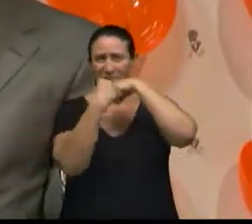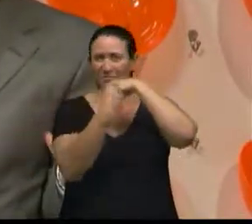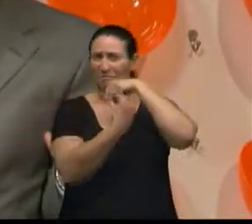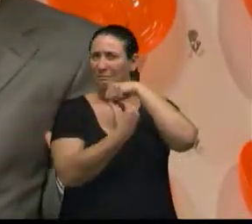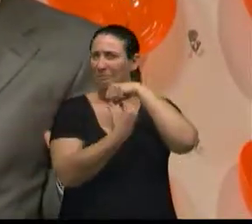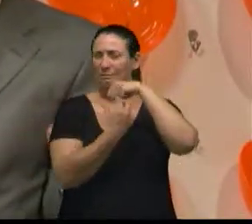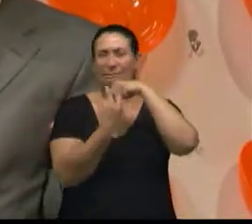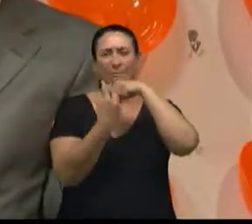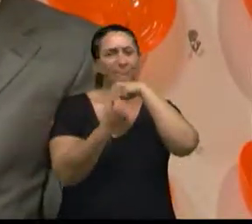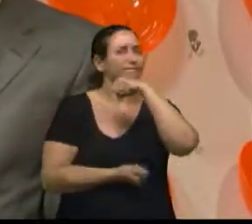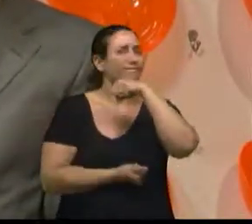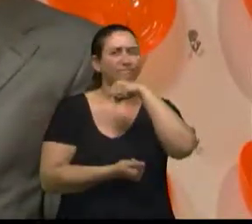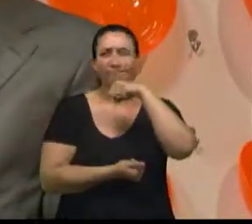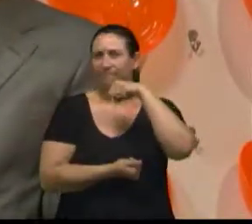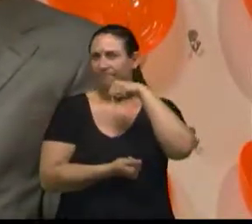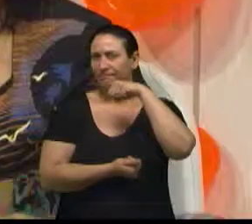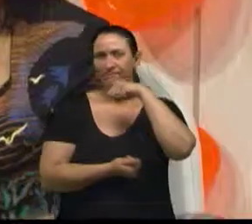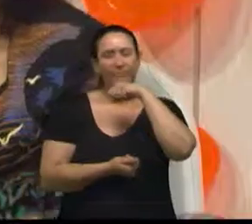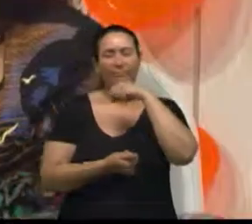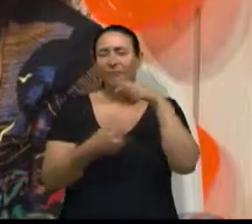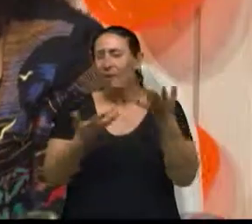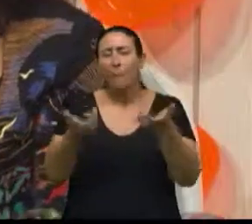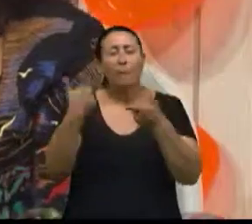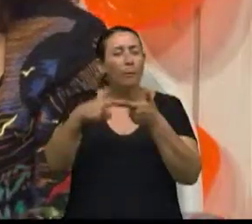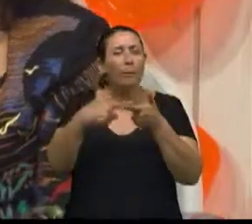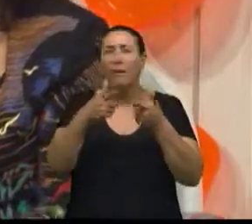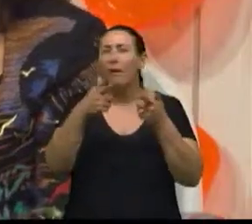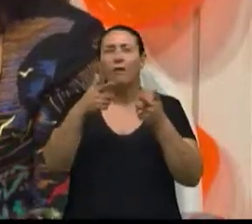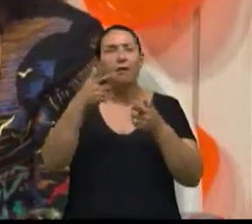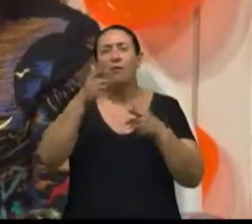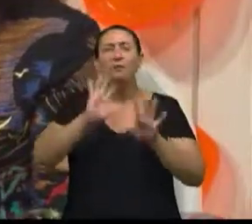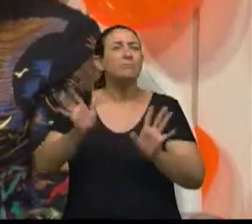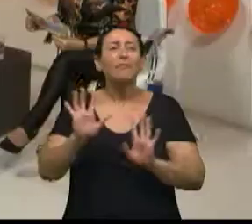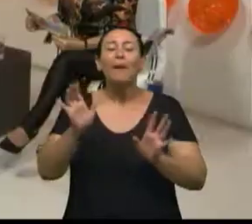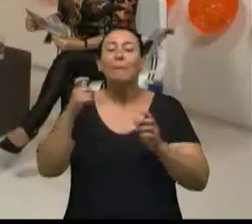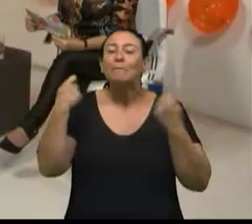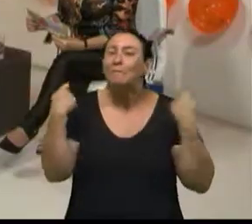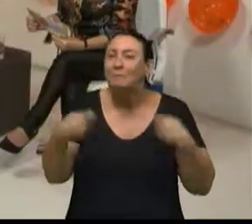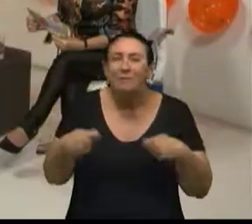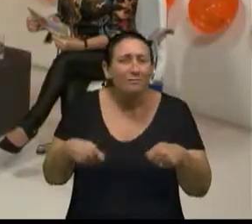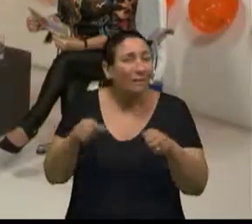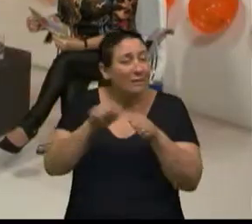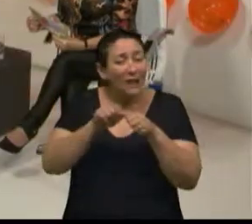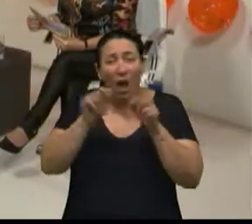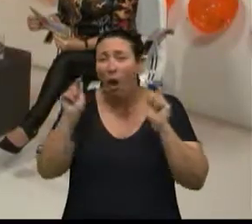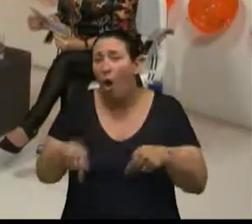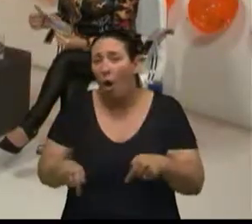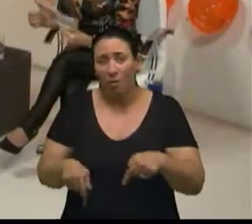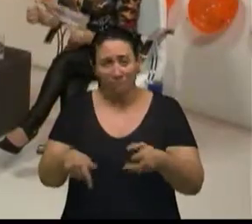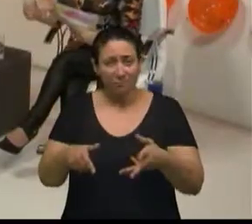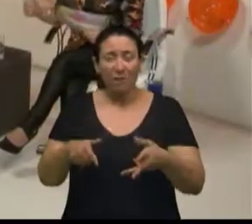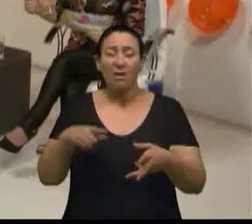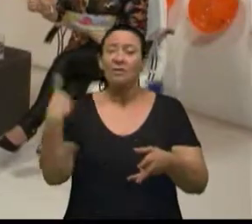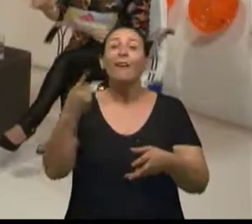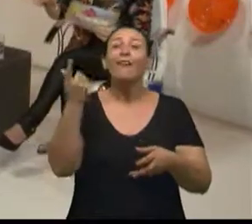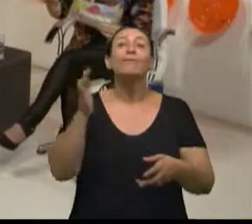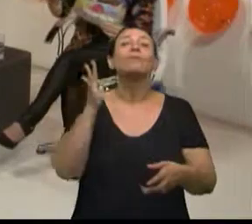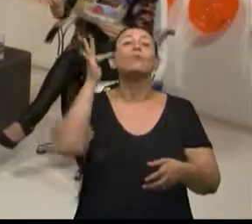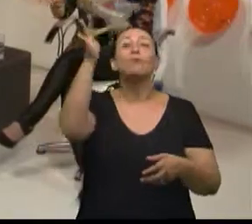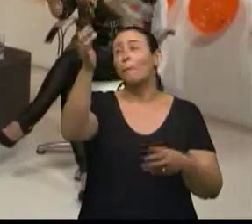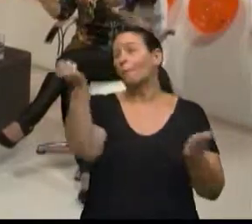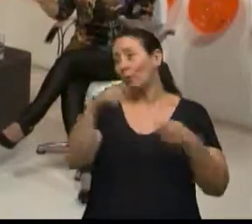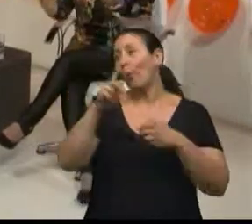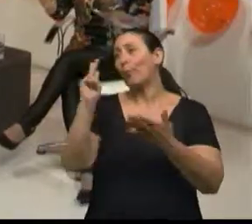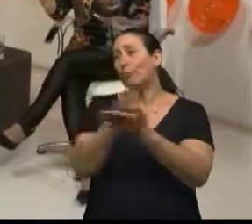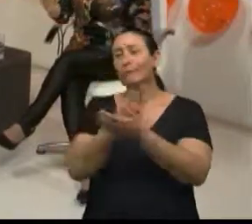Daí tu diz, olha, infelizmente, essa... panorama não é mais o mesmo. é mais o mesmo, não tem mais uma sujeira de fazer desligamento agora, tu talvez seja candidato futuramente a uma prótese.